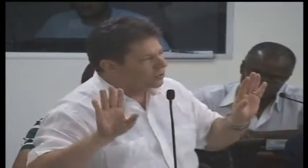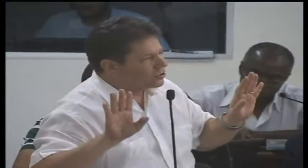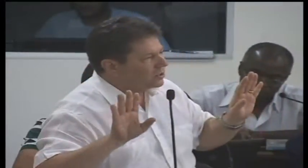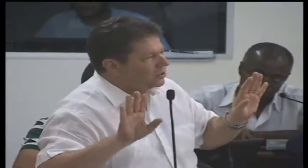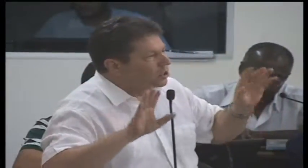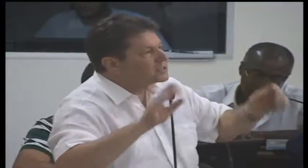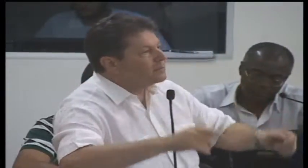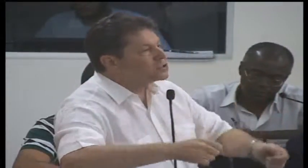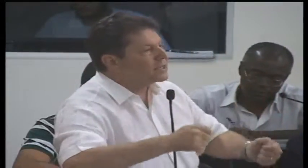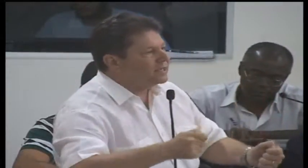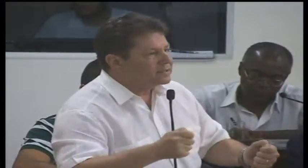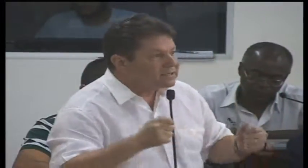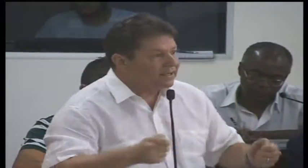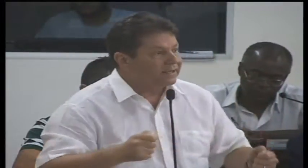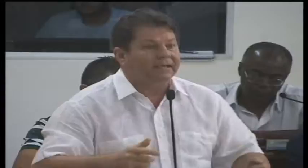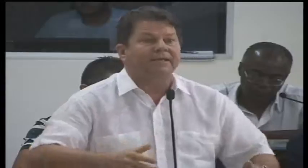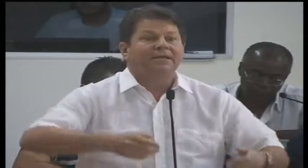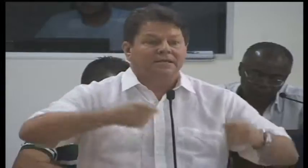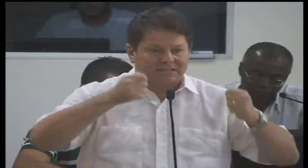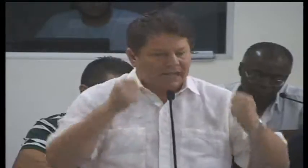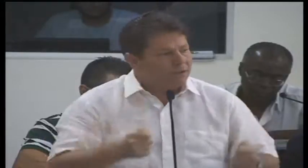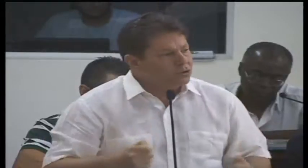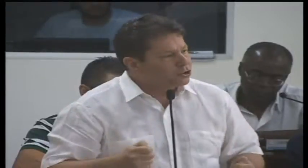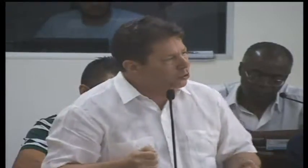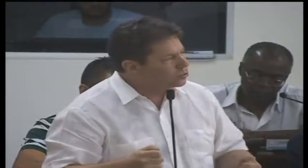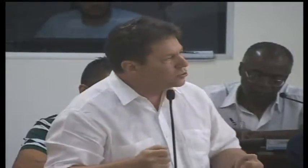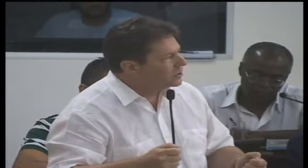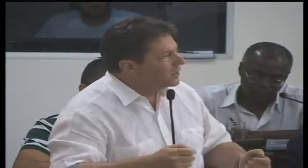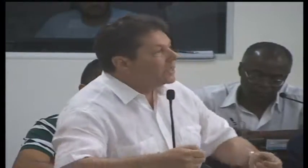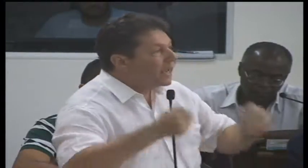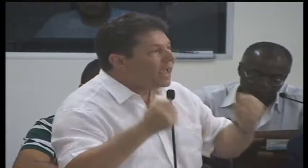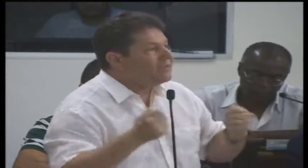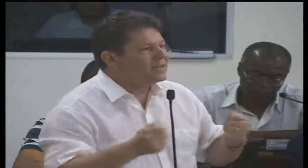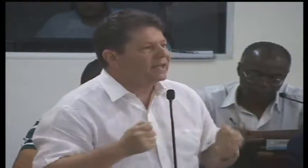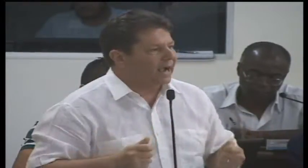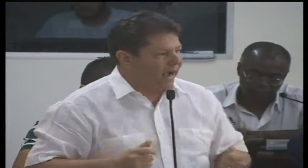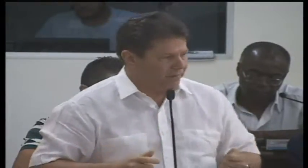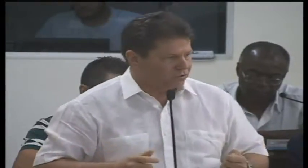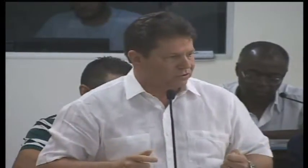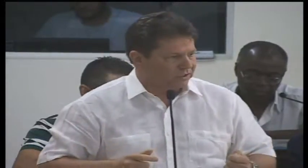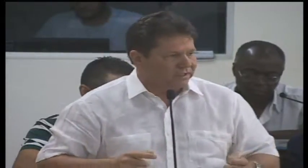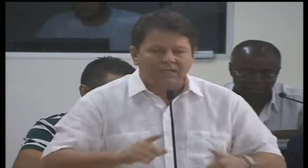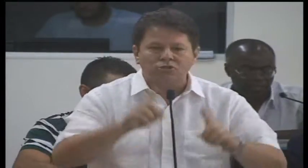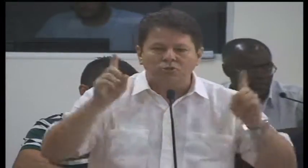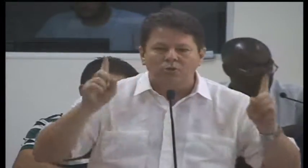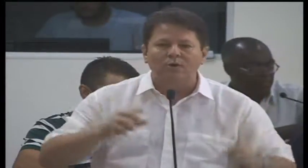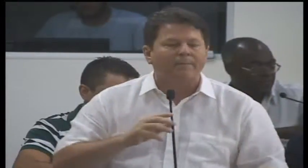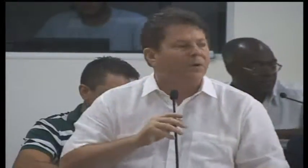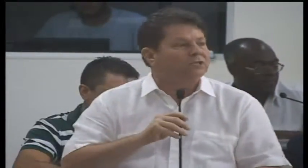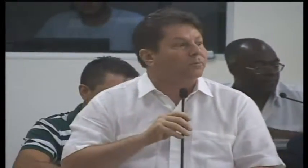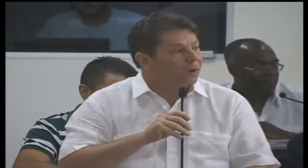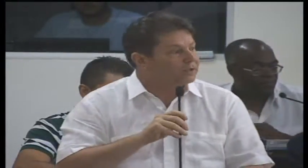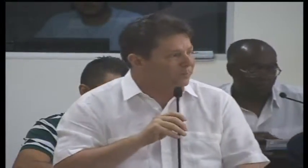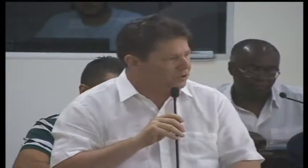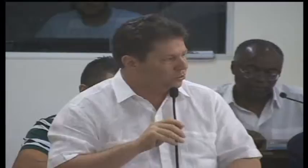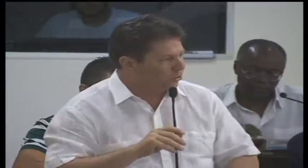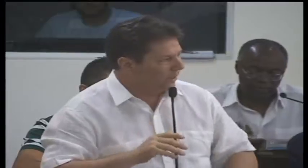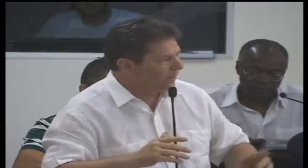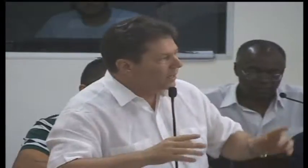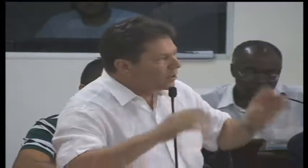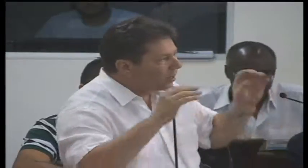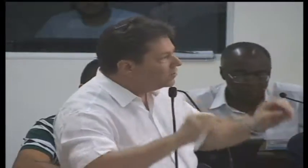fechar os olhos. nós temos que, sim, estarmos juntos e reivindicarmos que isso nunca possa